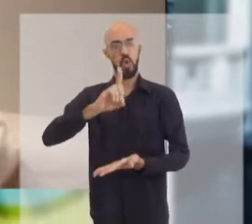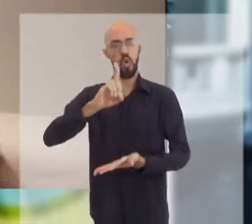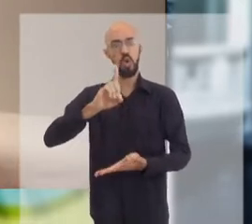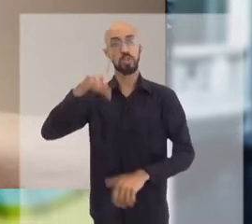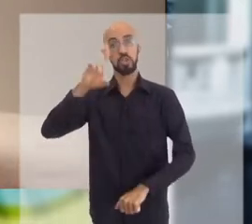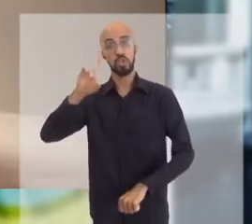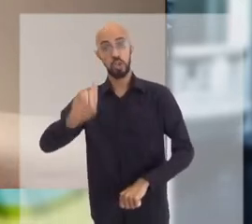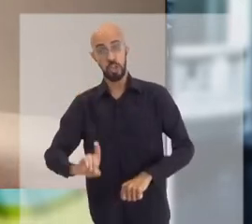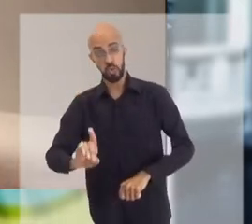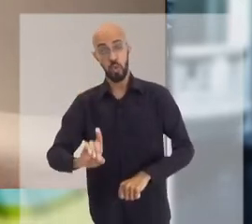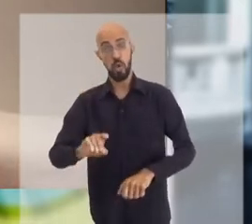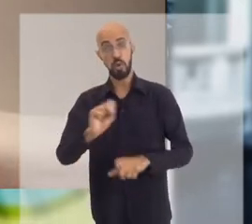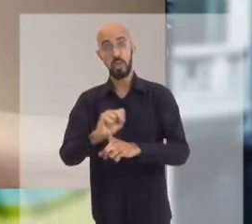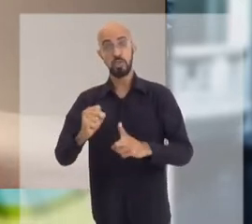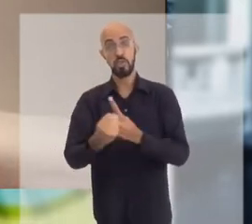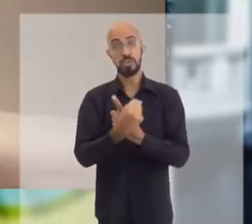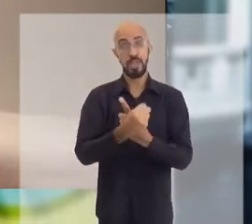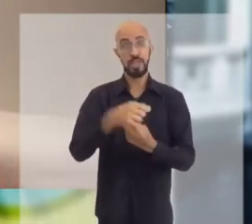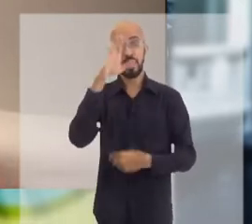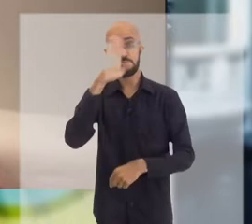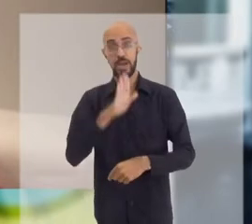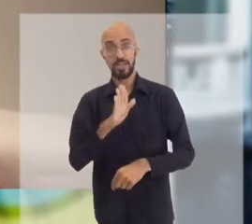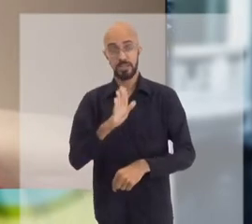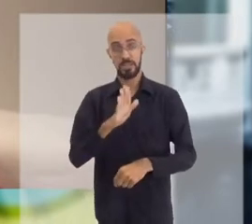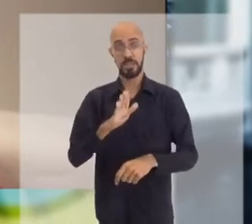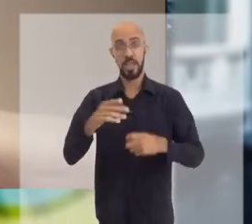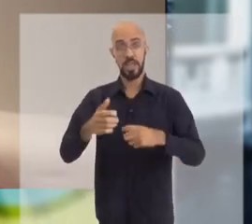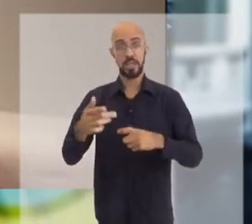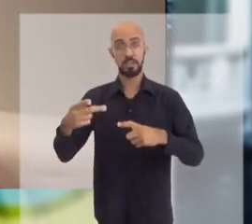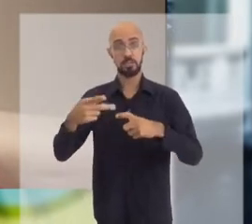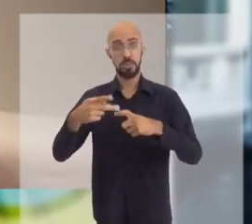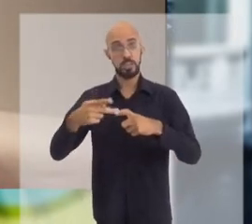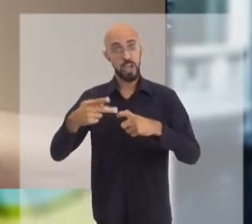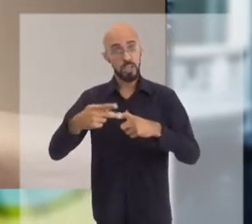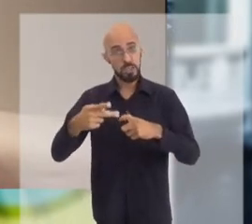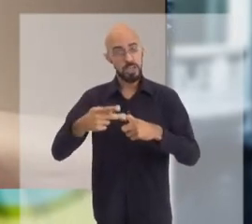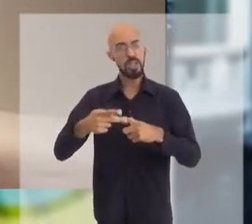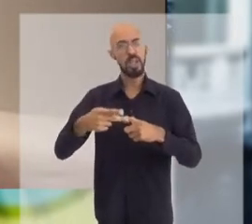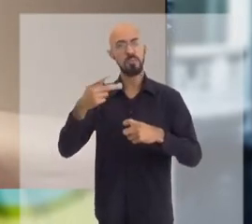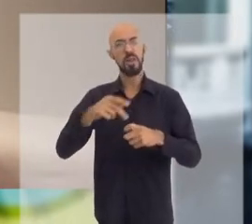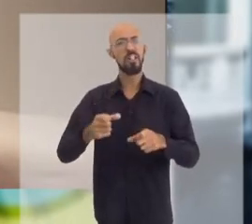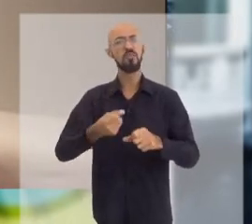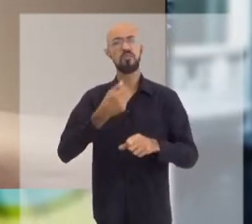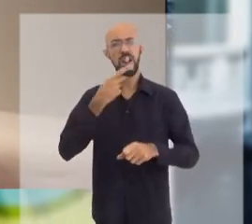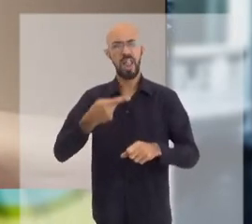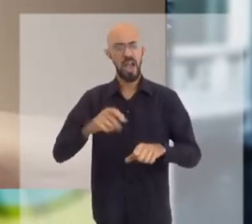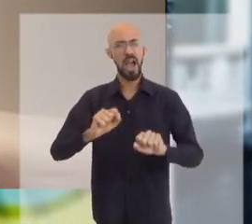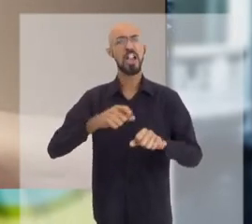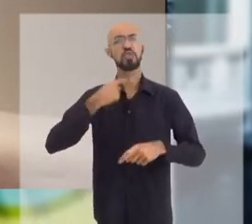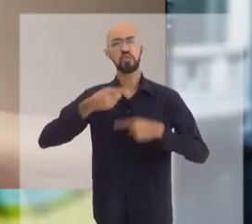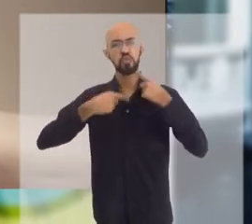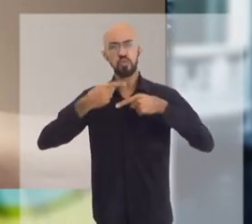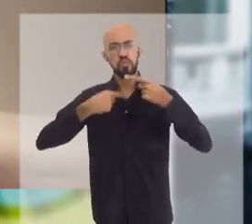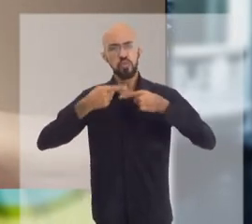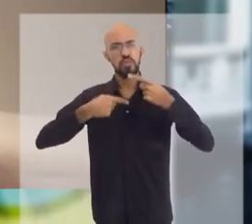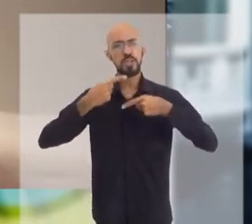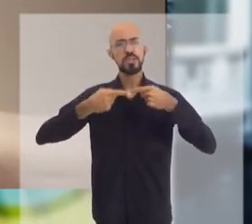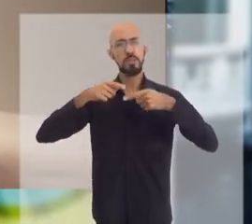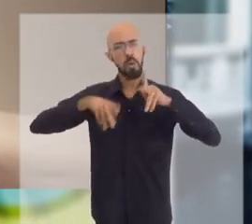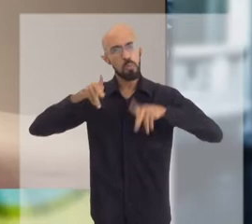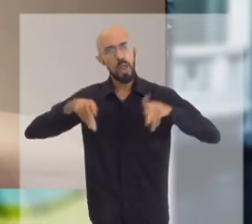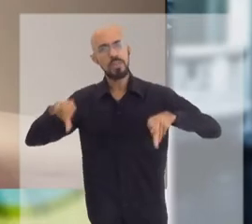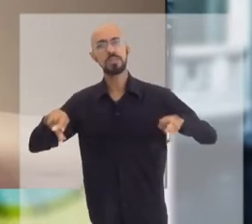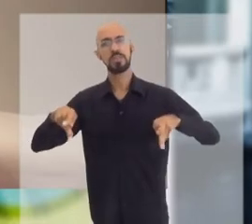diretor da Sociedade Brasileira Pediátrica, o doutor Renato Kifuri, para justamente esclarecer as dúvidas da população em